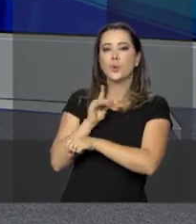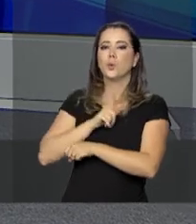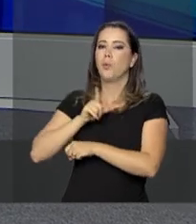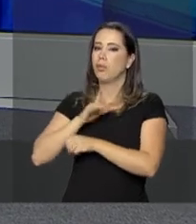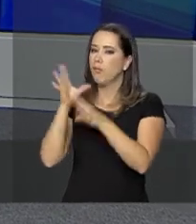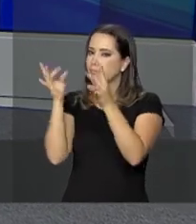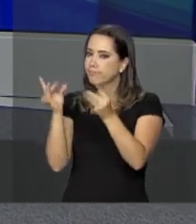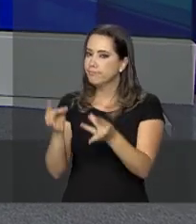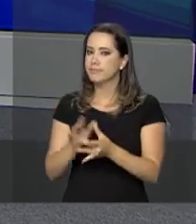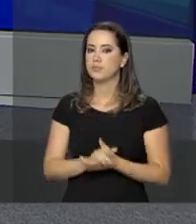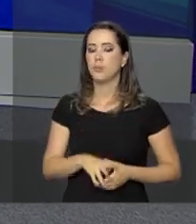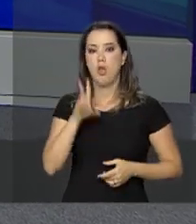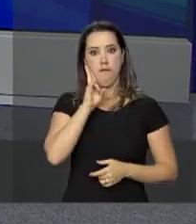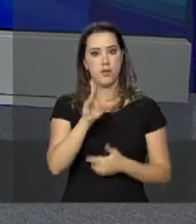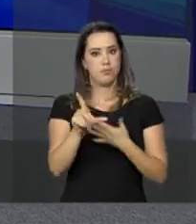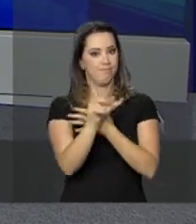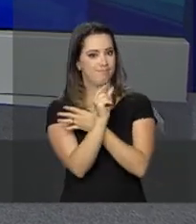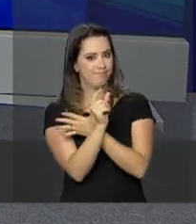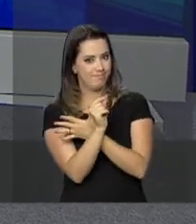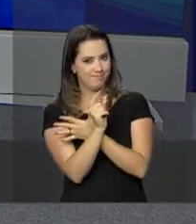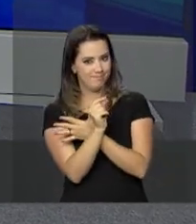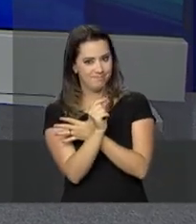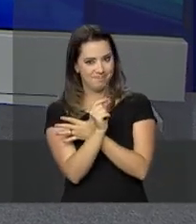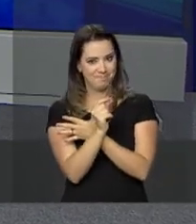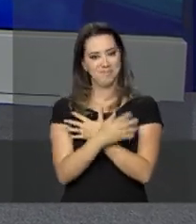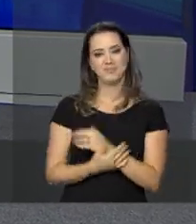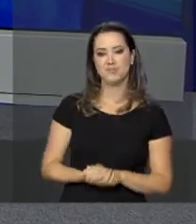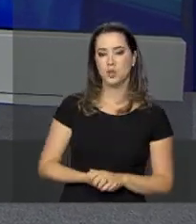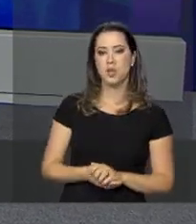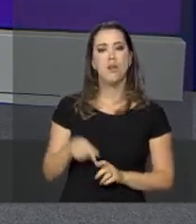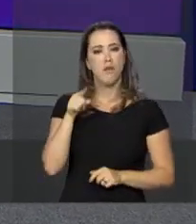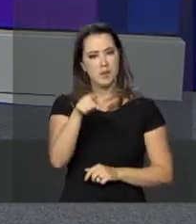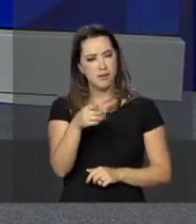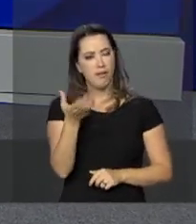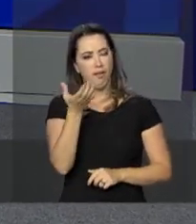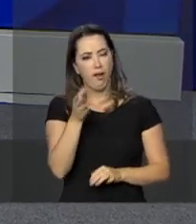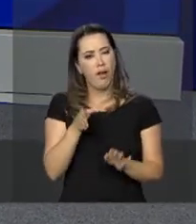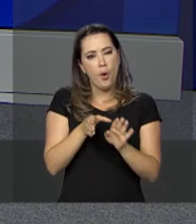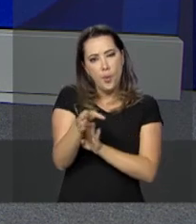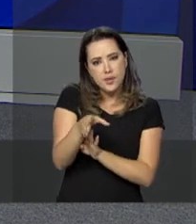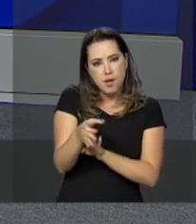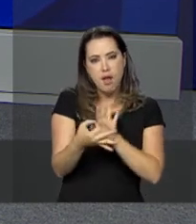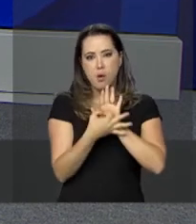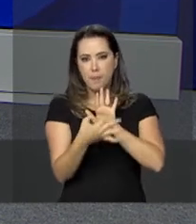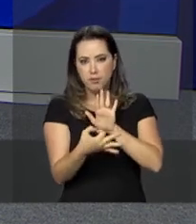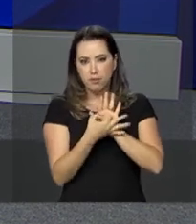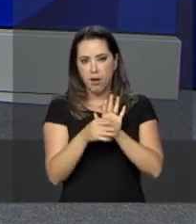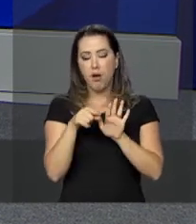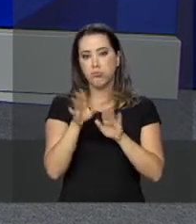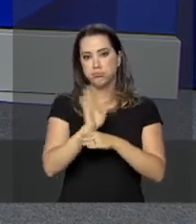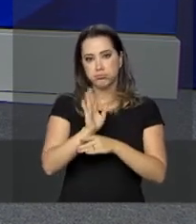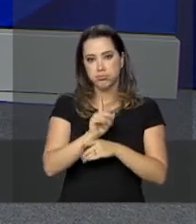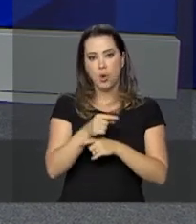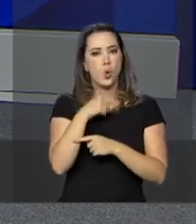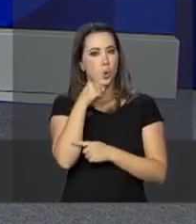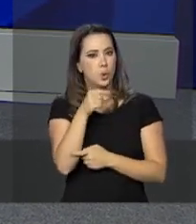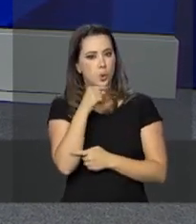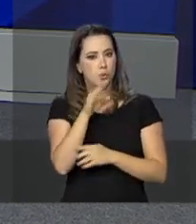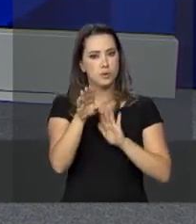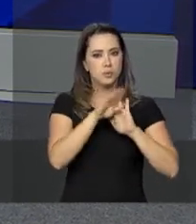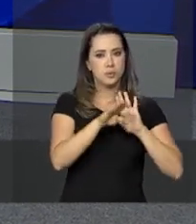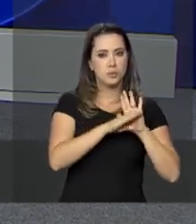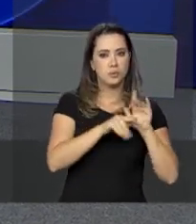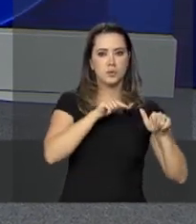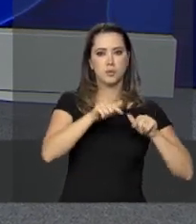canal no YouTube. Acesse também o nosso perfil no Twitter e você pode ainda mandar as suas sugestões de reportagens ou dúvidas sobre